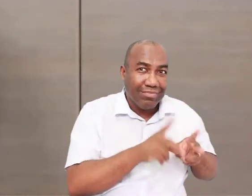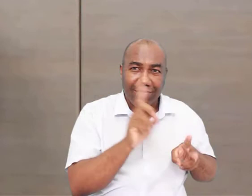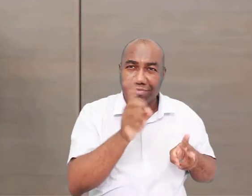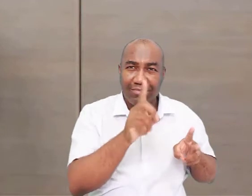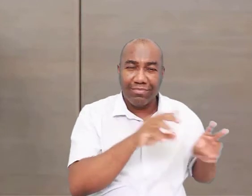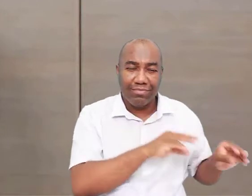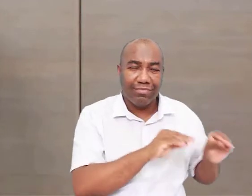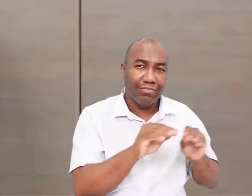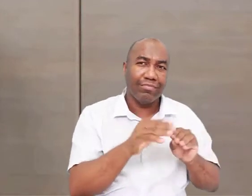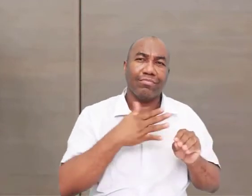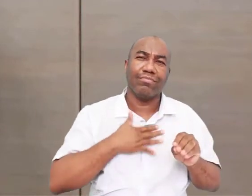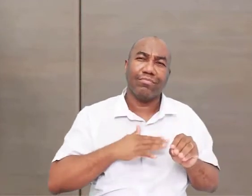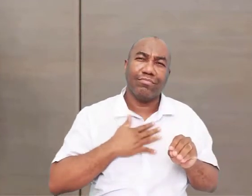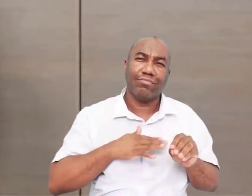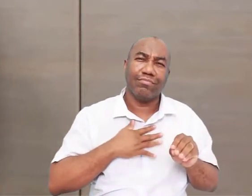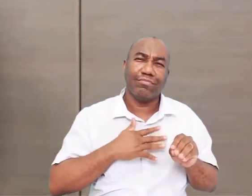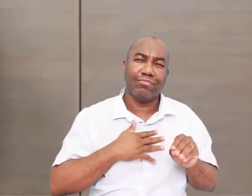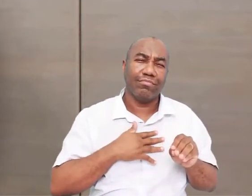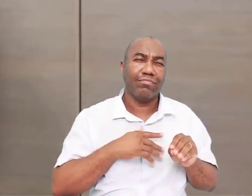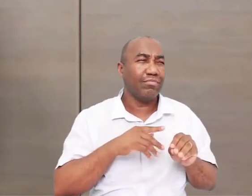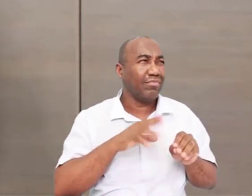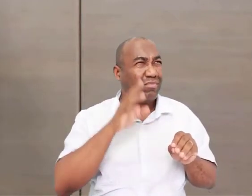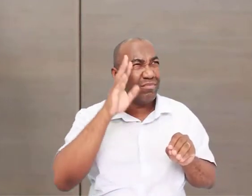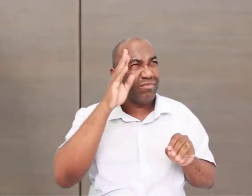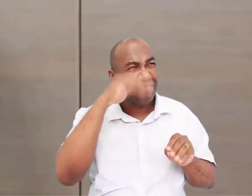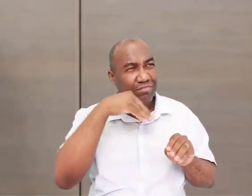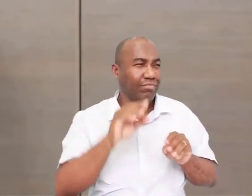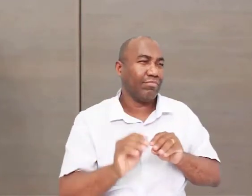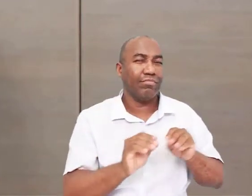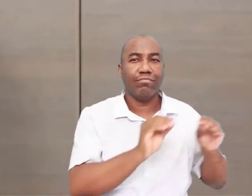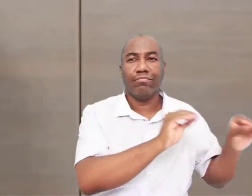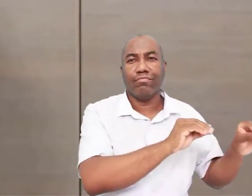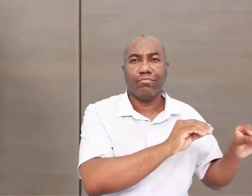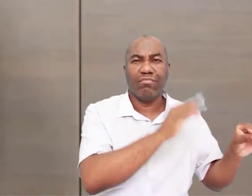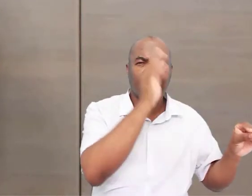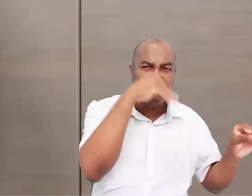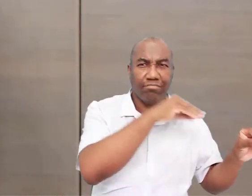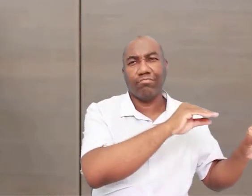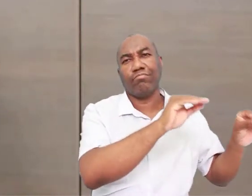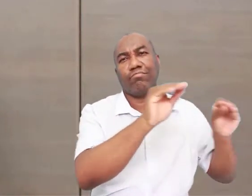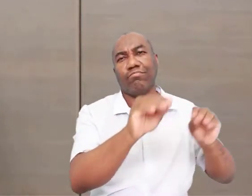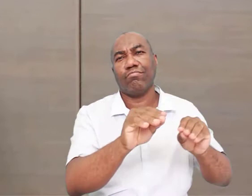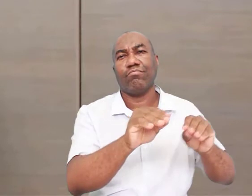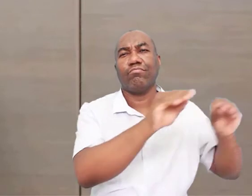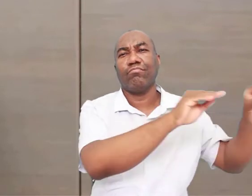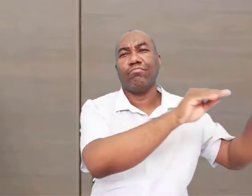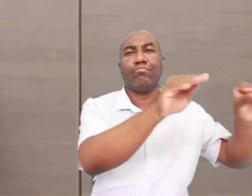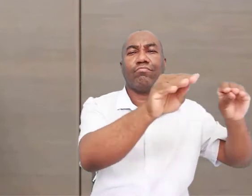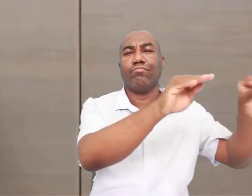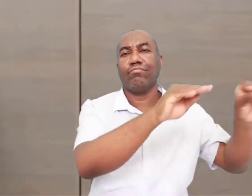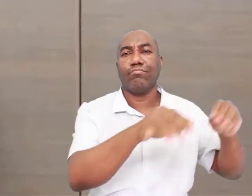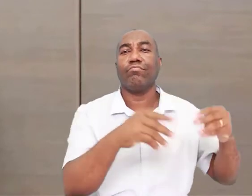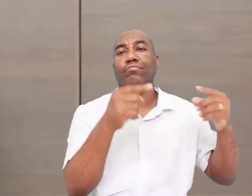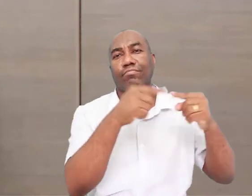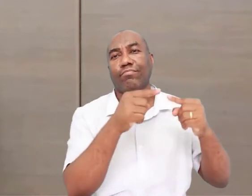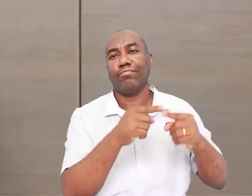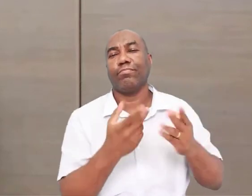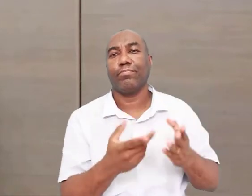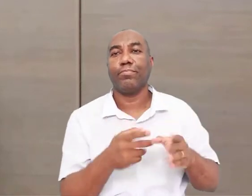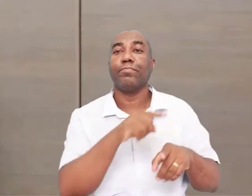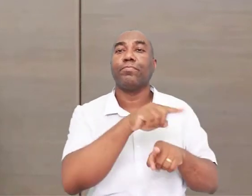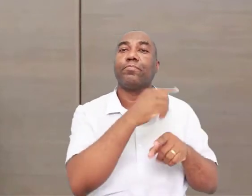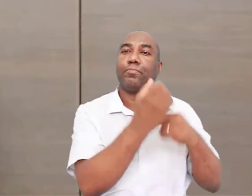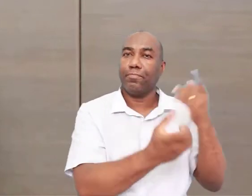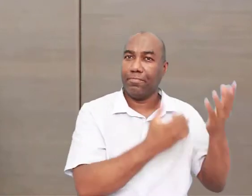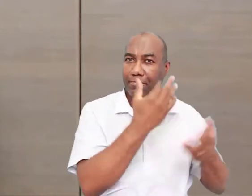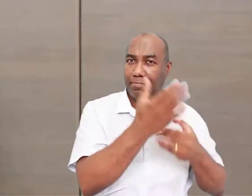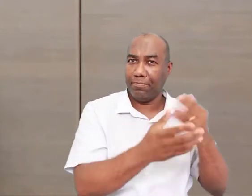propícios para sua sobrevivência, climas mais amenos e abundância de alimentos. Então, nessa fase, eles já dominam o fogo e